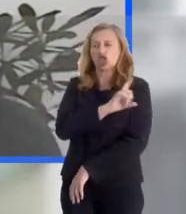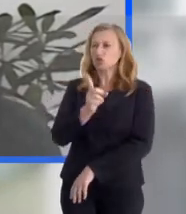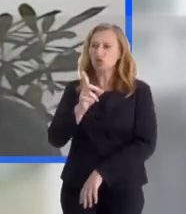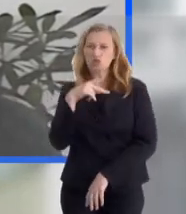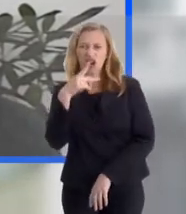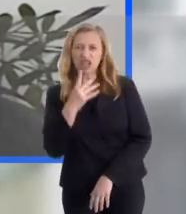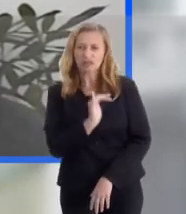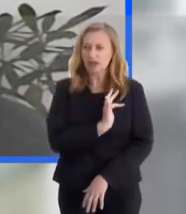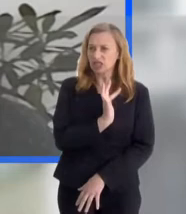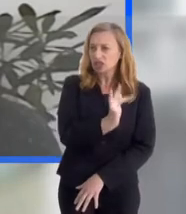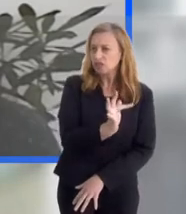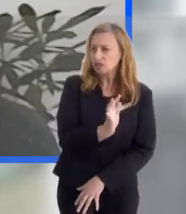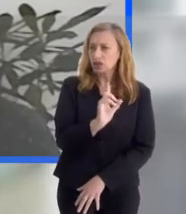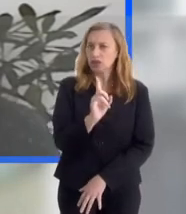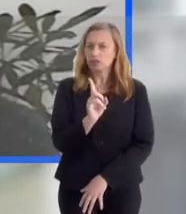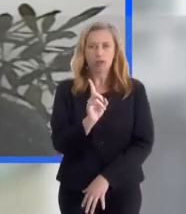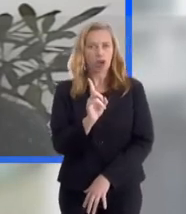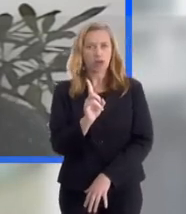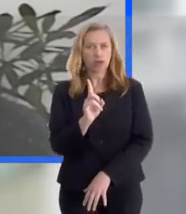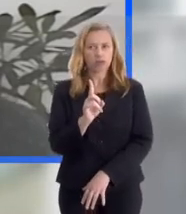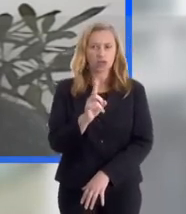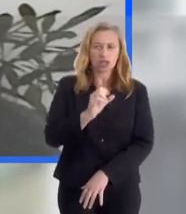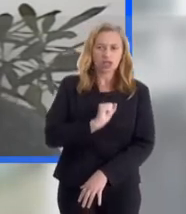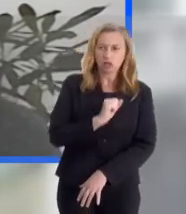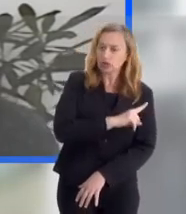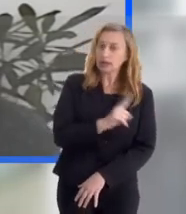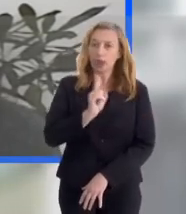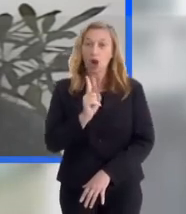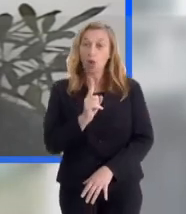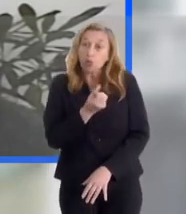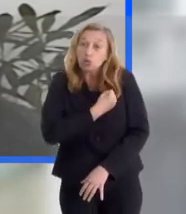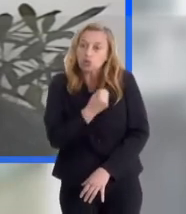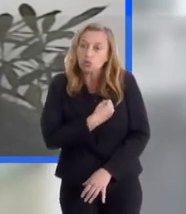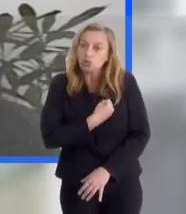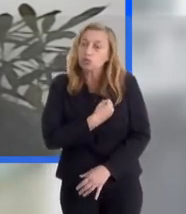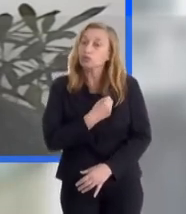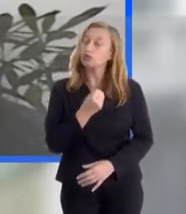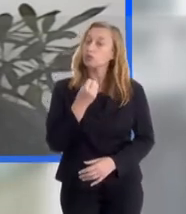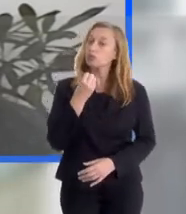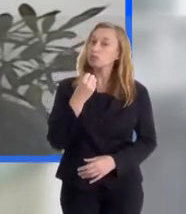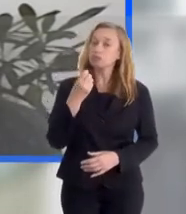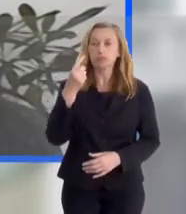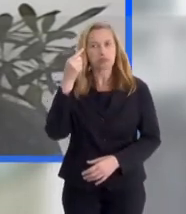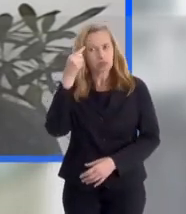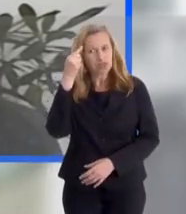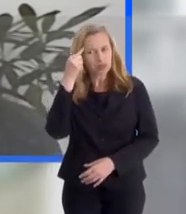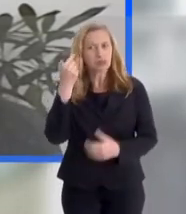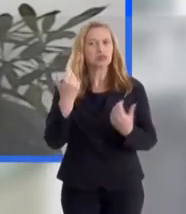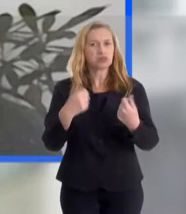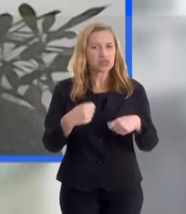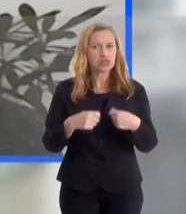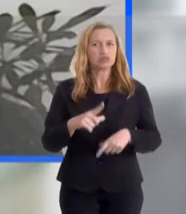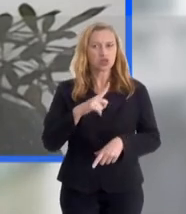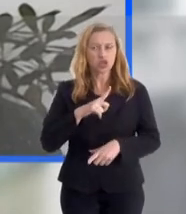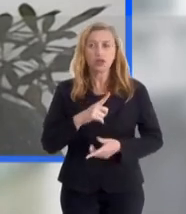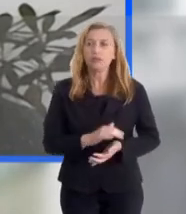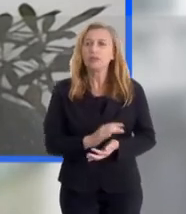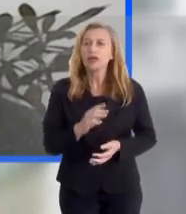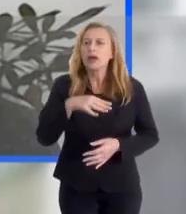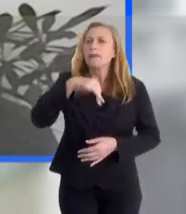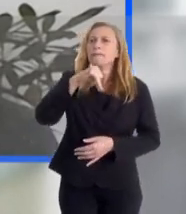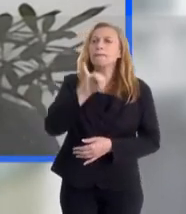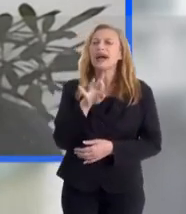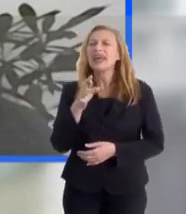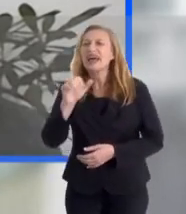falando da Baixada Fluminense, nem de São Gonçalo. Então, um dado muito, que merece muita reflexão. Eu começo a Mariana.